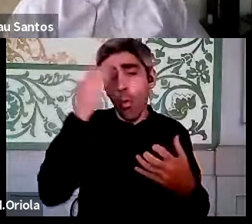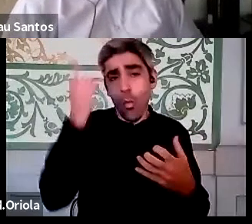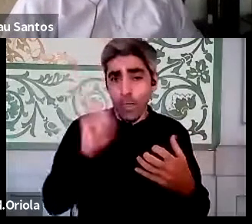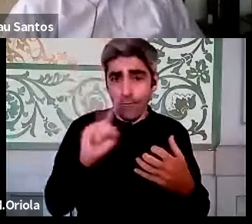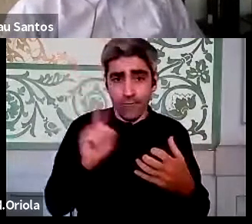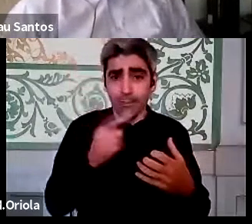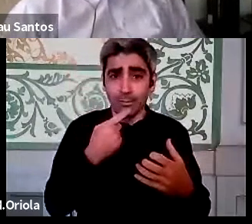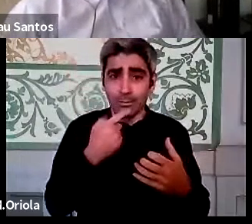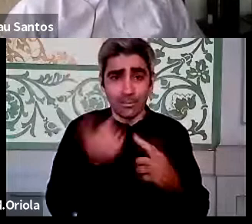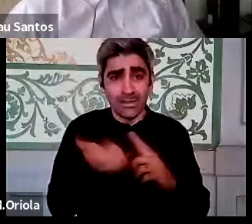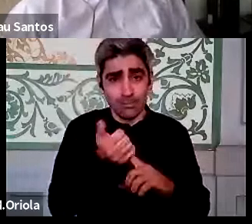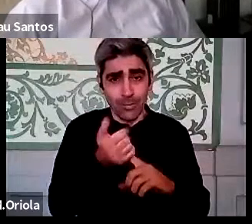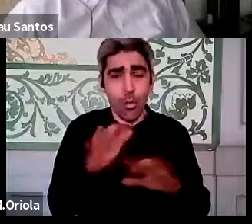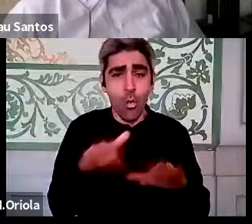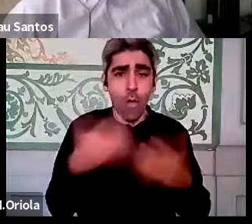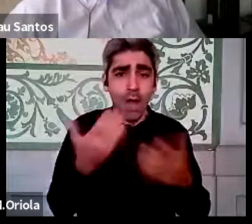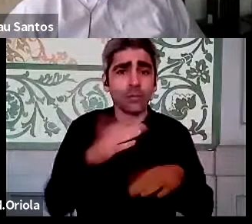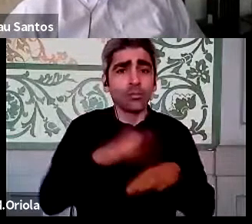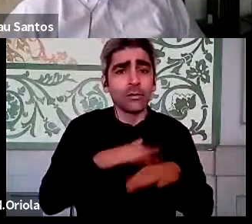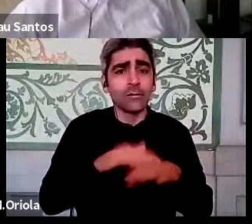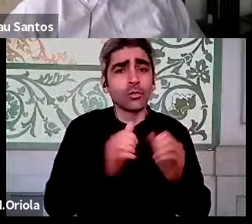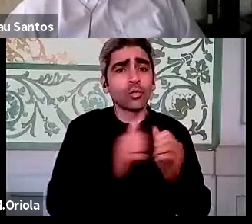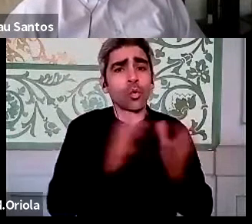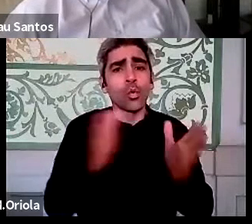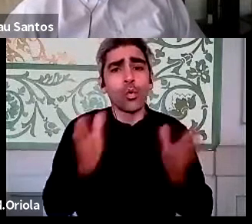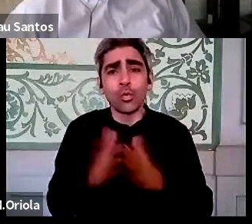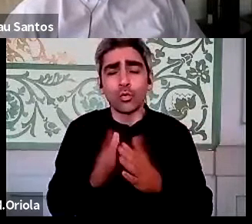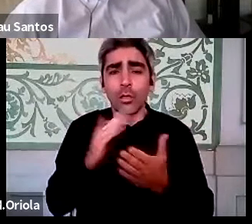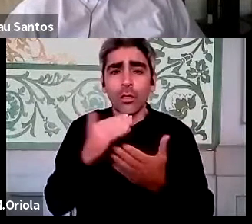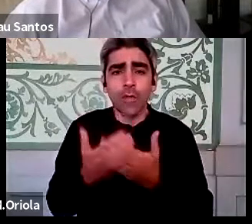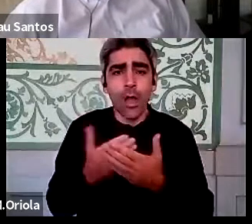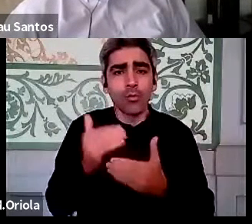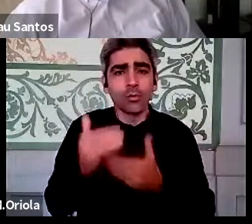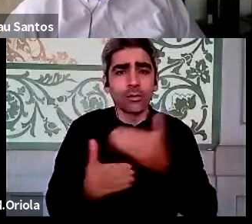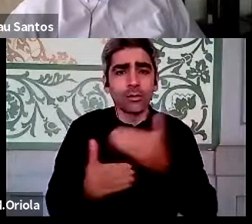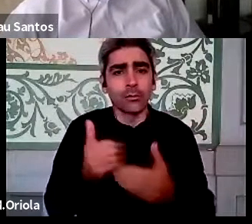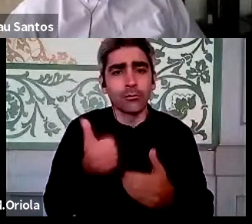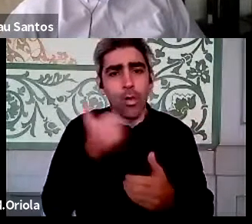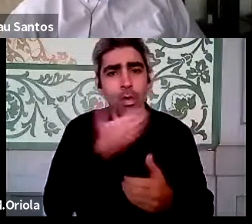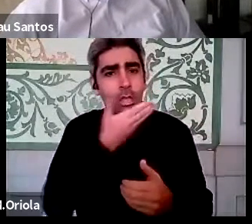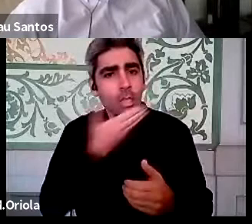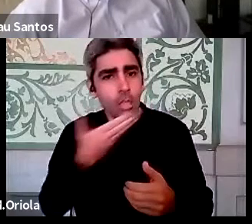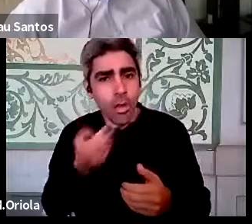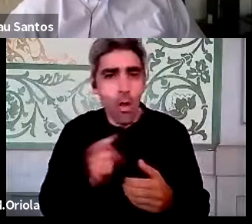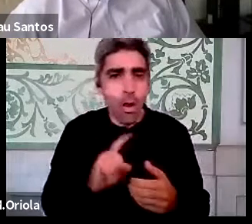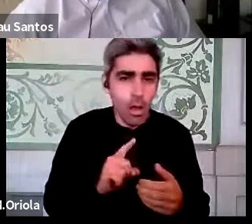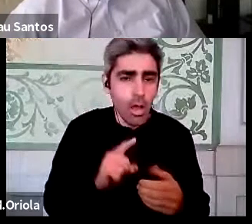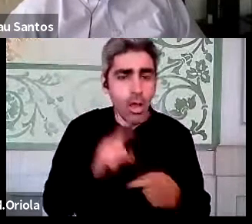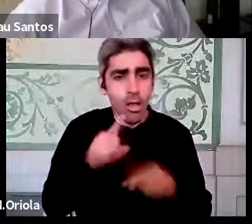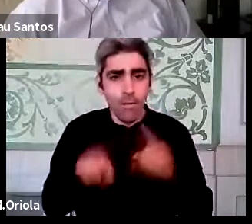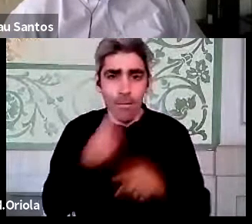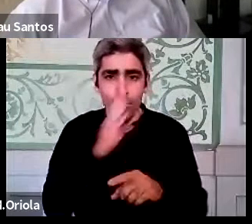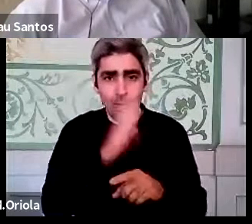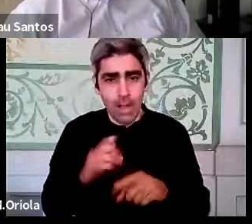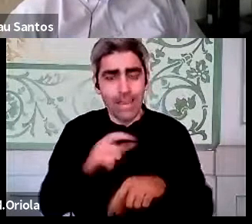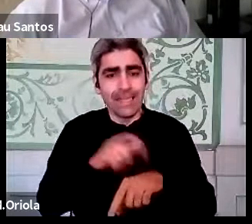quais são as causas todas que levam a que alguns destes processos de facto se tenham tornado mais eficientes na sua forma de execução e que os seus